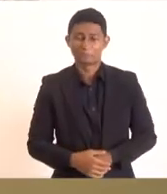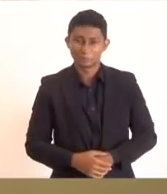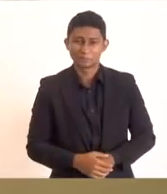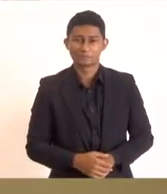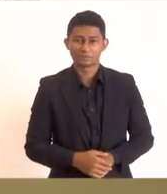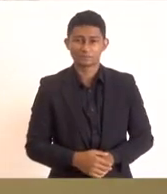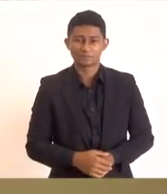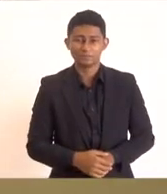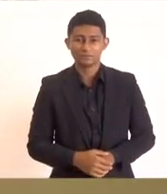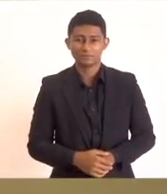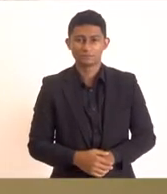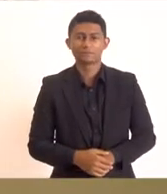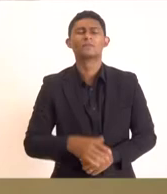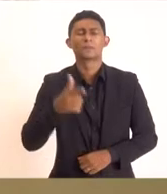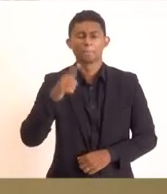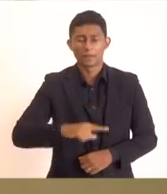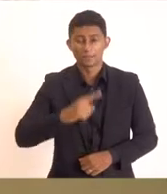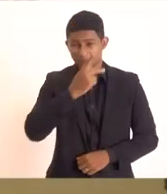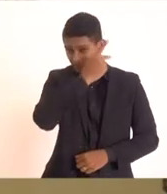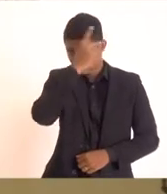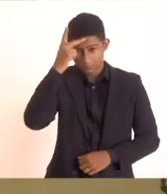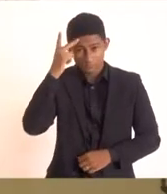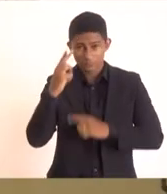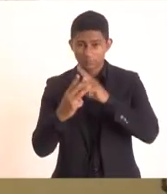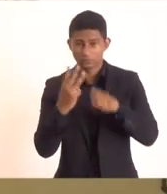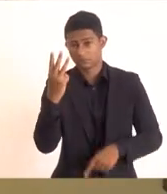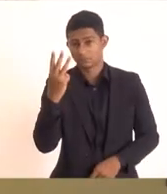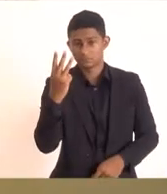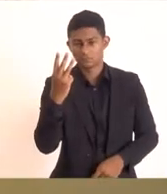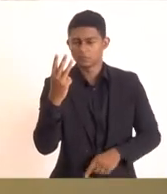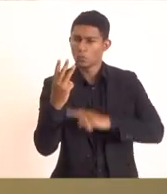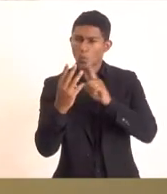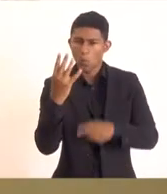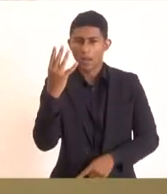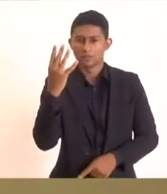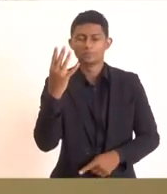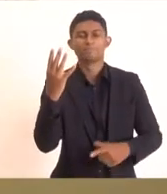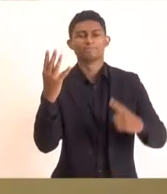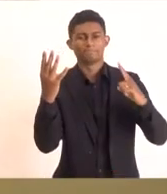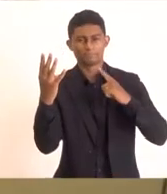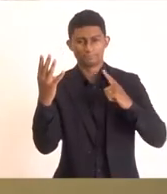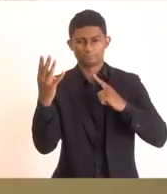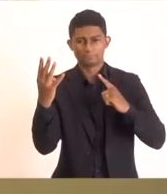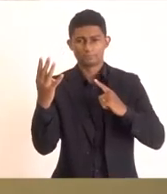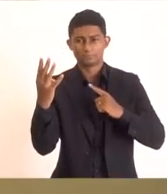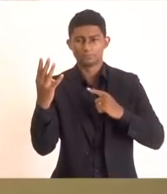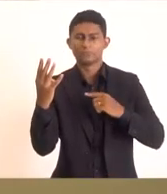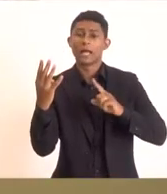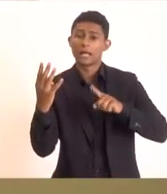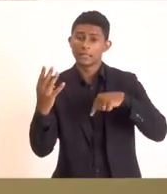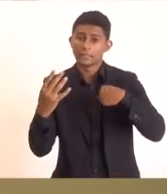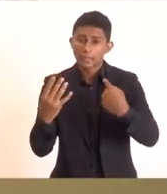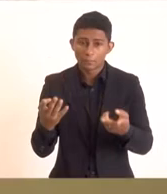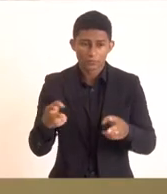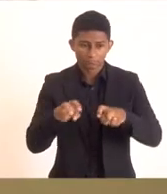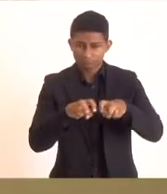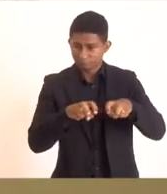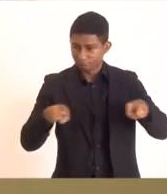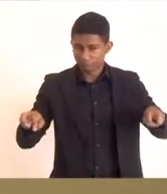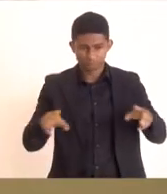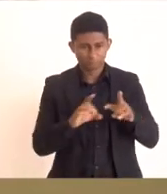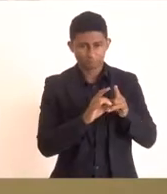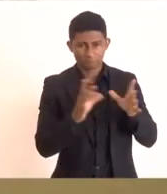Temos mais três pessoas, quatro pessoas para falar, falarem, depois eu vou abrir para a mesa, está bom?